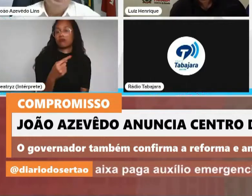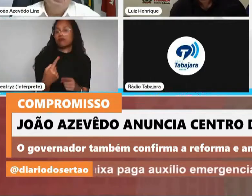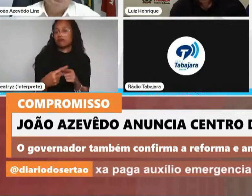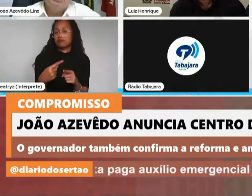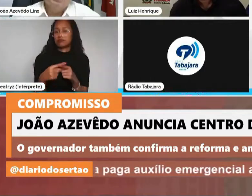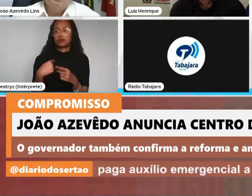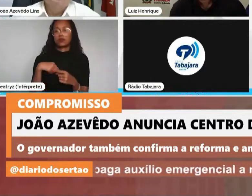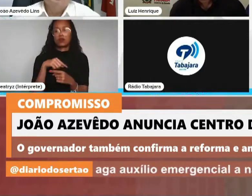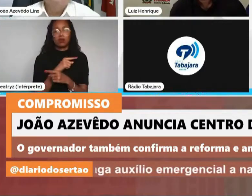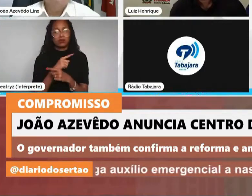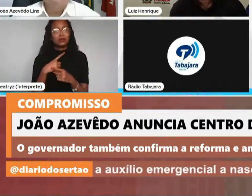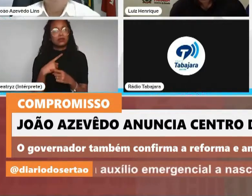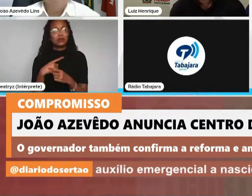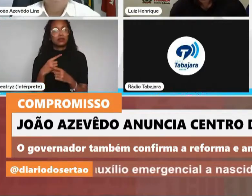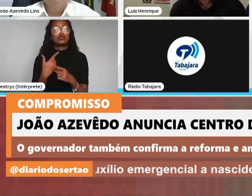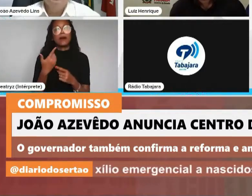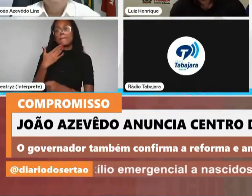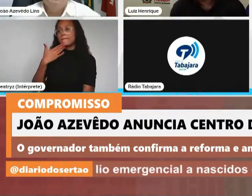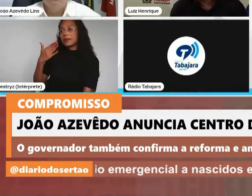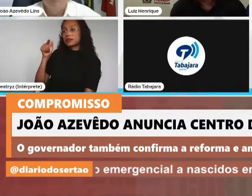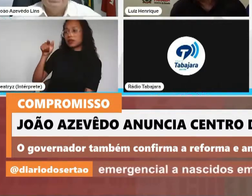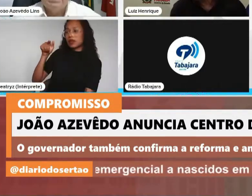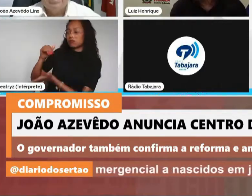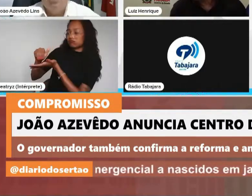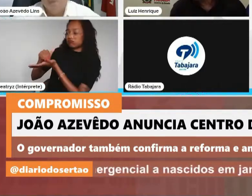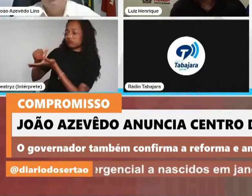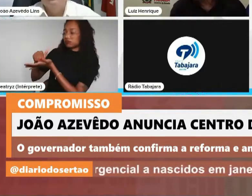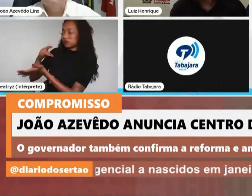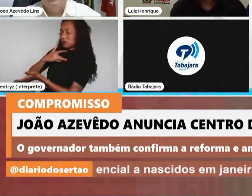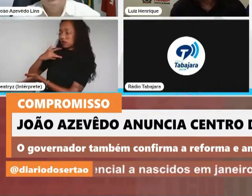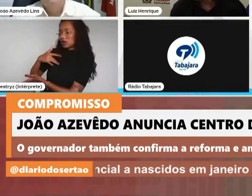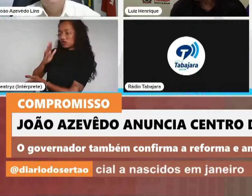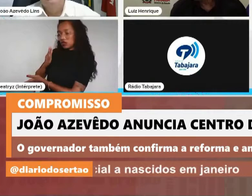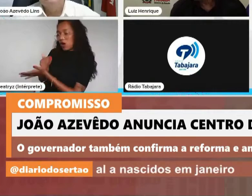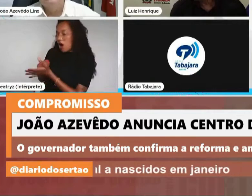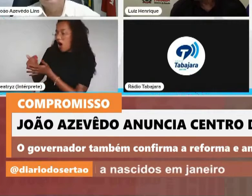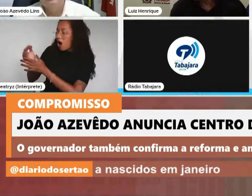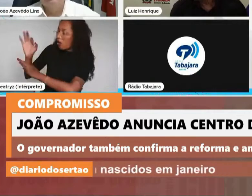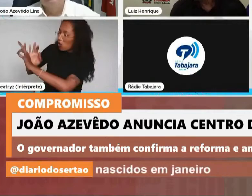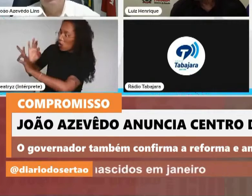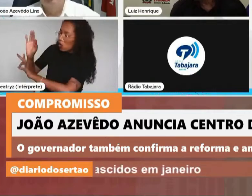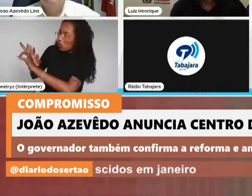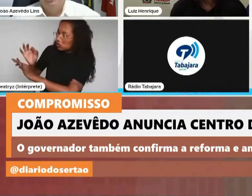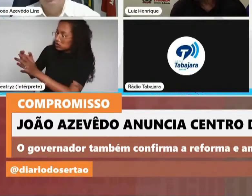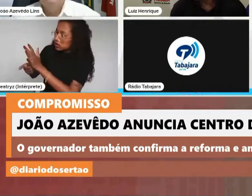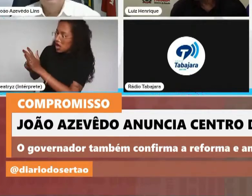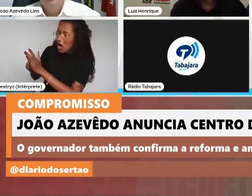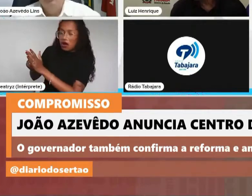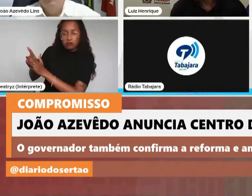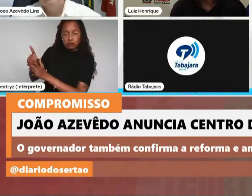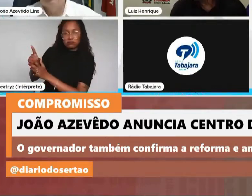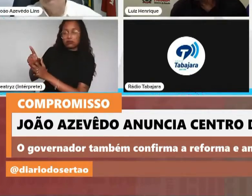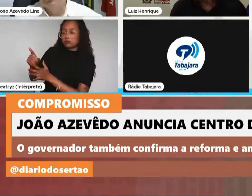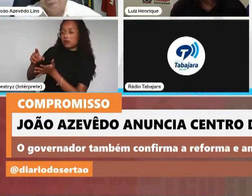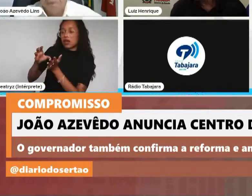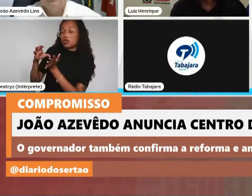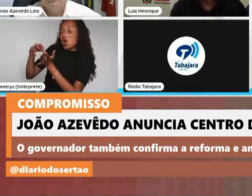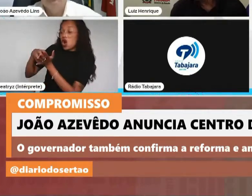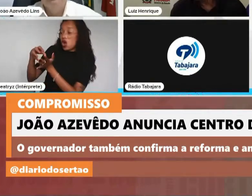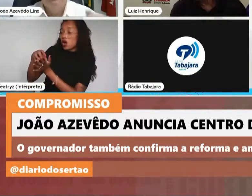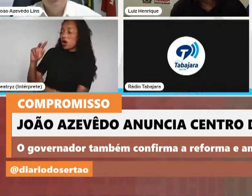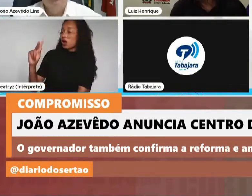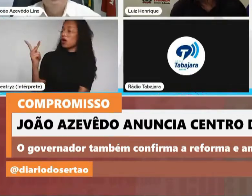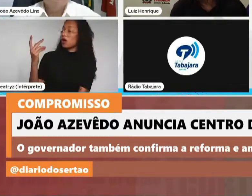já determinamos a Secretaria de Saúde para começar a organizar esse centro de hemodiálise, ou a sua